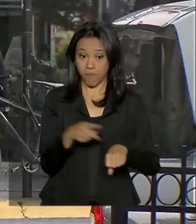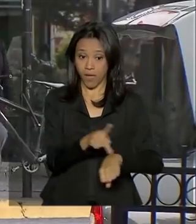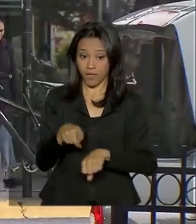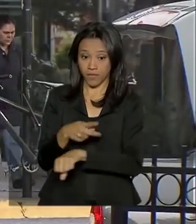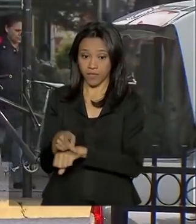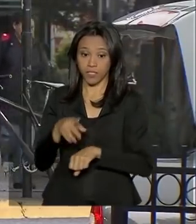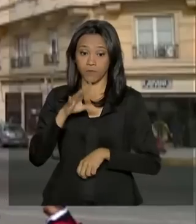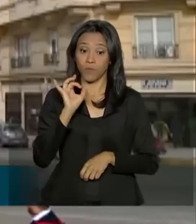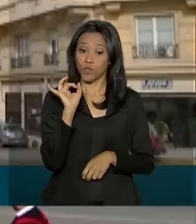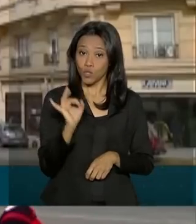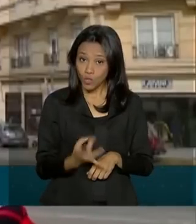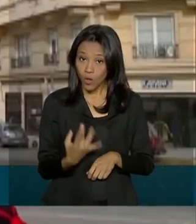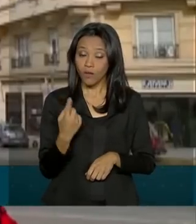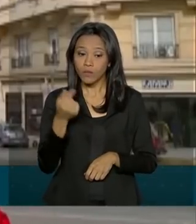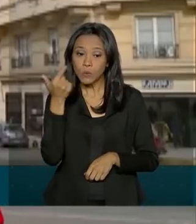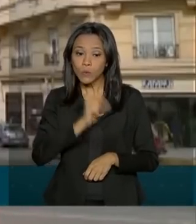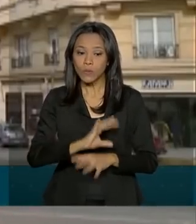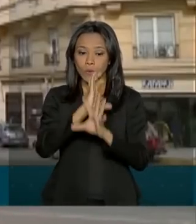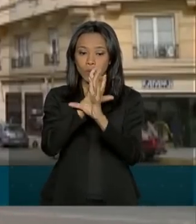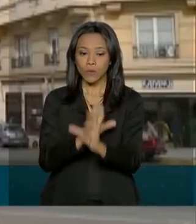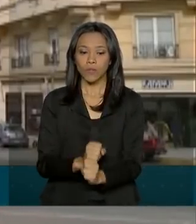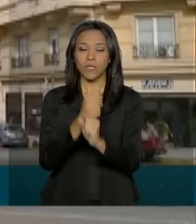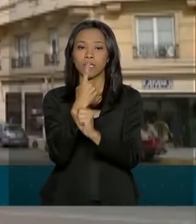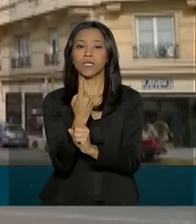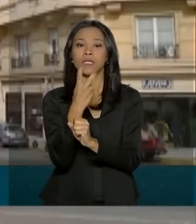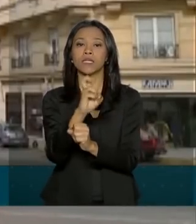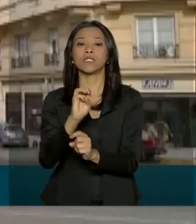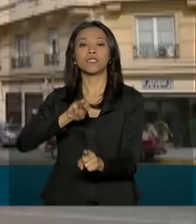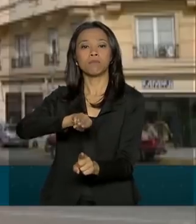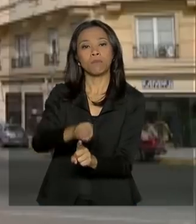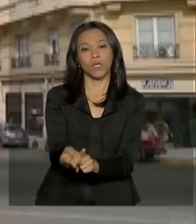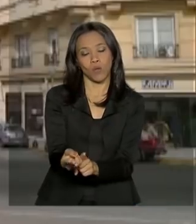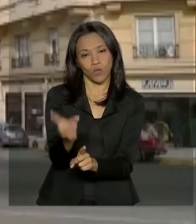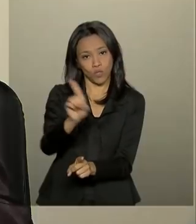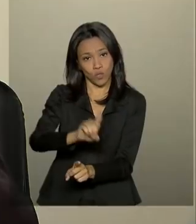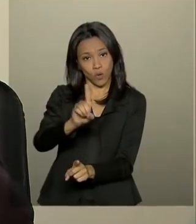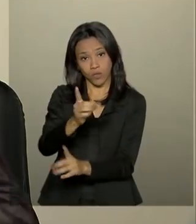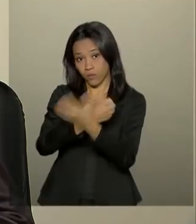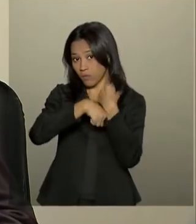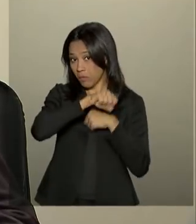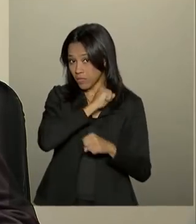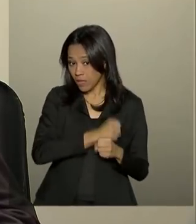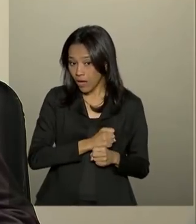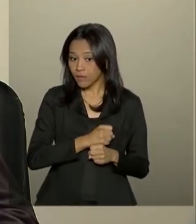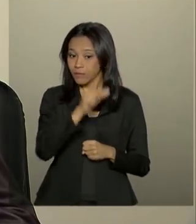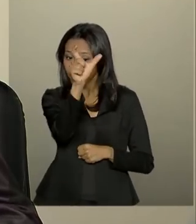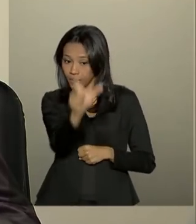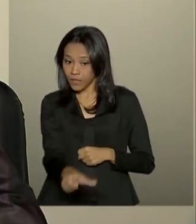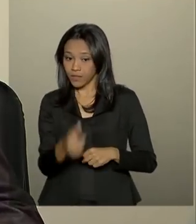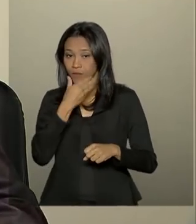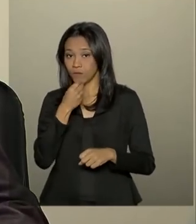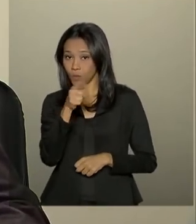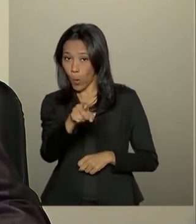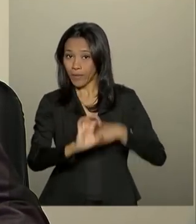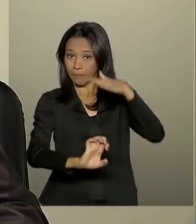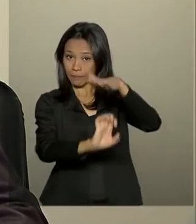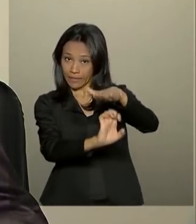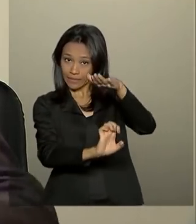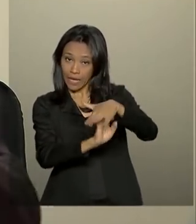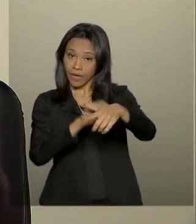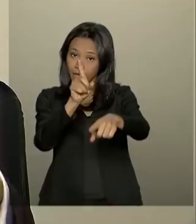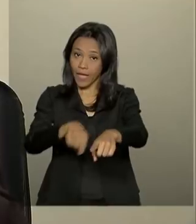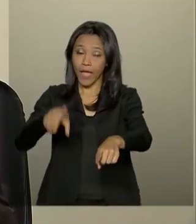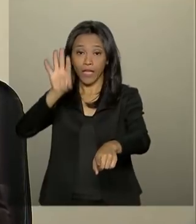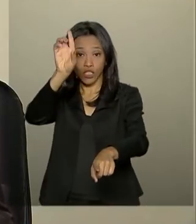corresponderam a 15 milhões de dólares em exportação no ano passado. Para esse empresário, diretor da